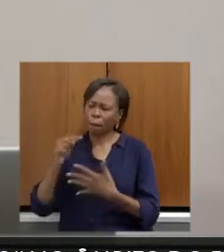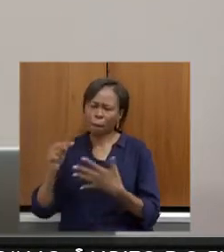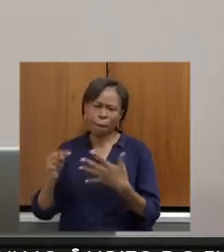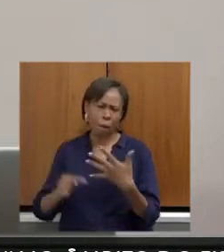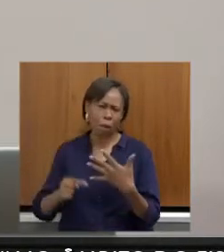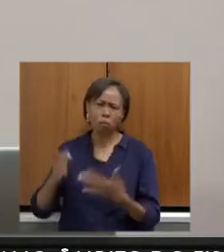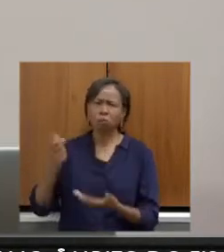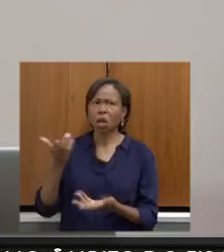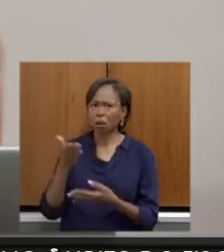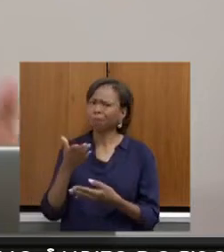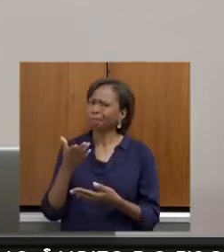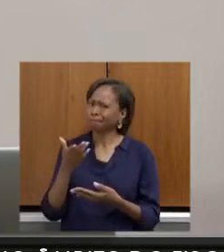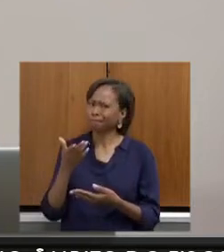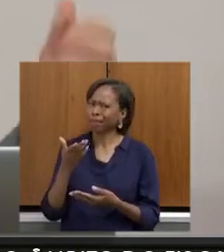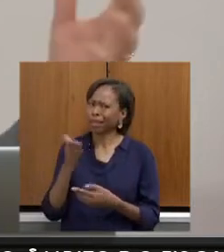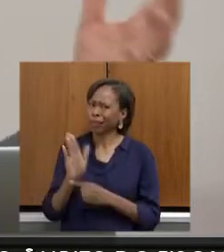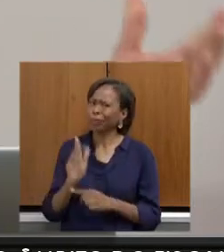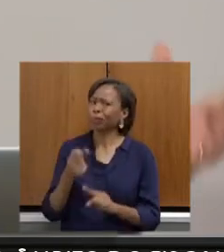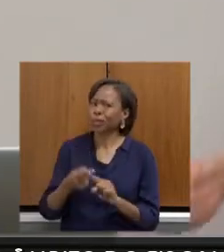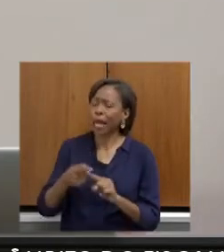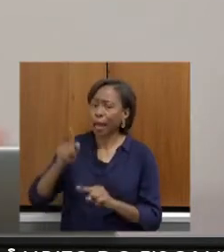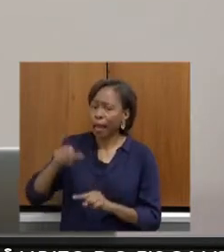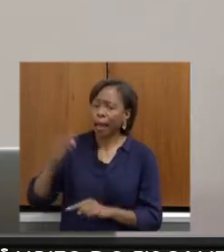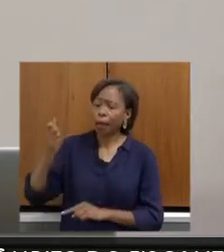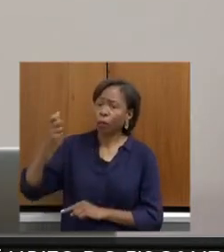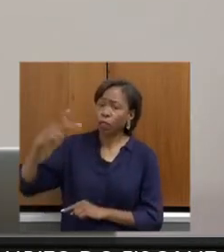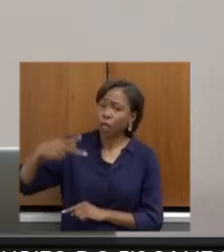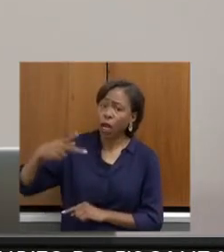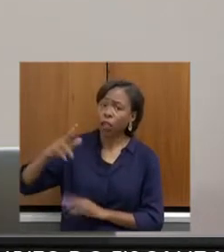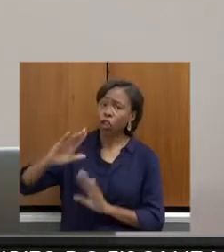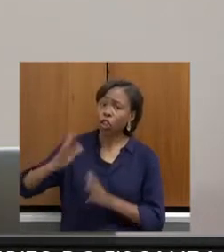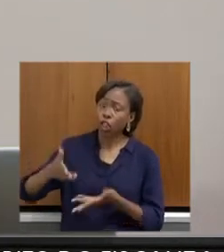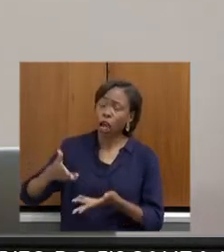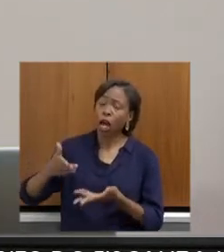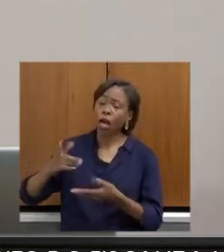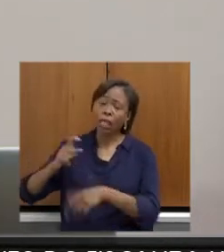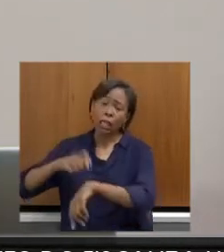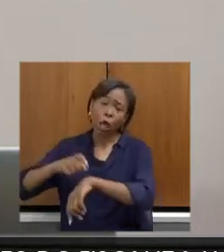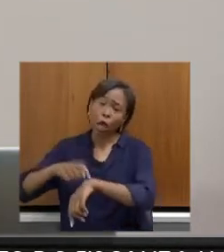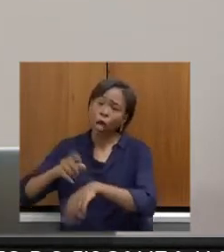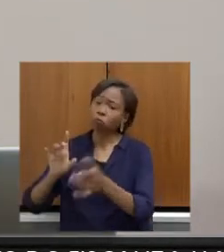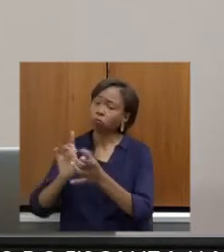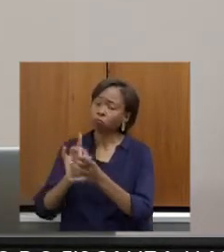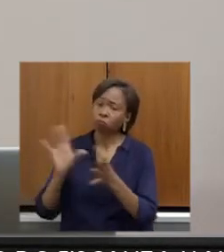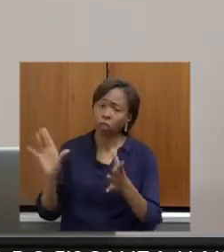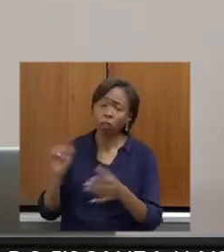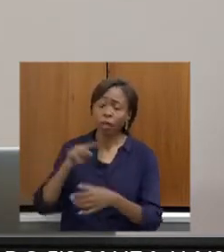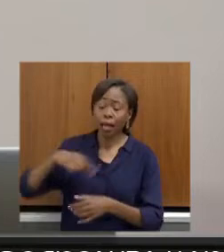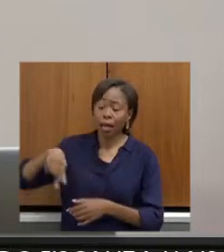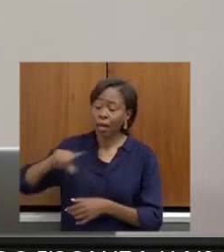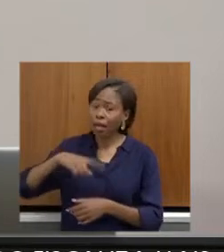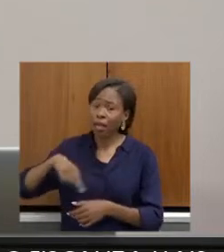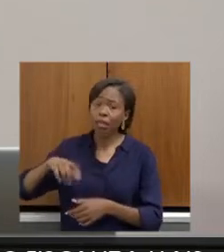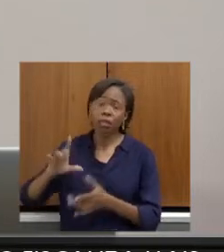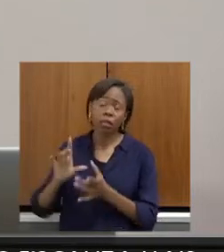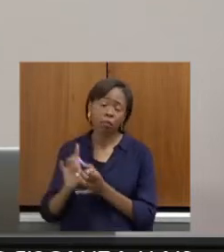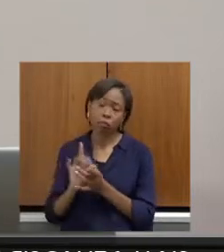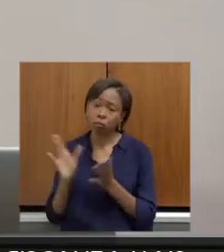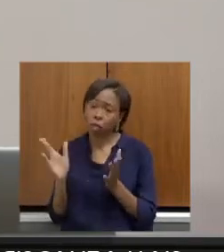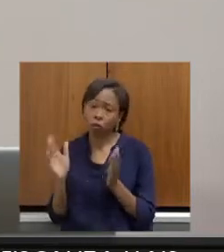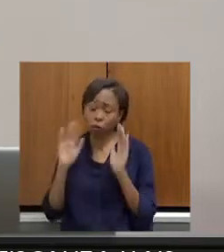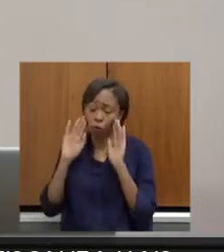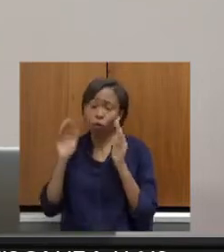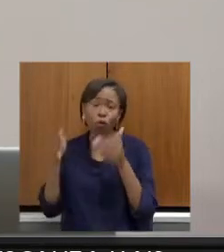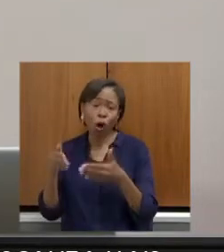aposentados, já tem mais tempo, tem uma condição melhor e eles vão estar voltados para isso. Então,